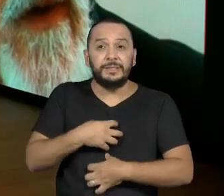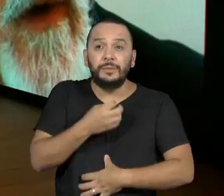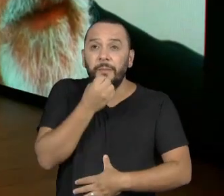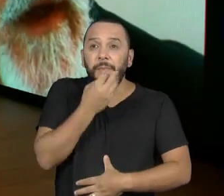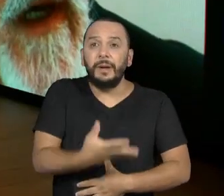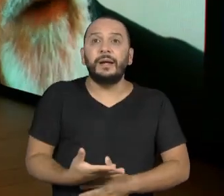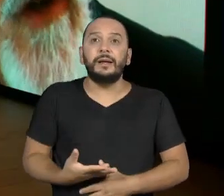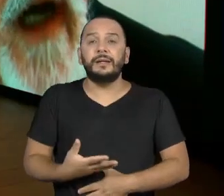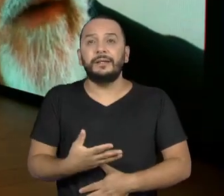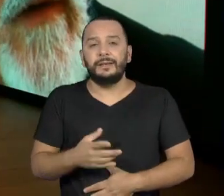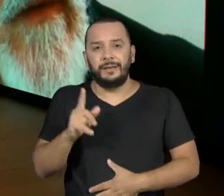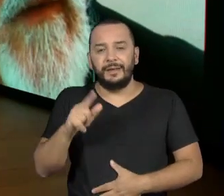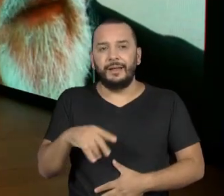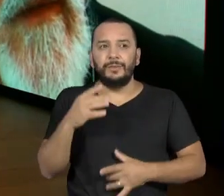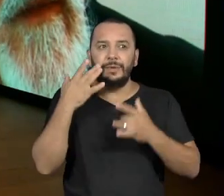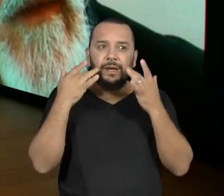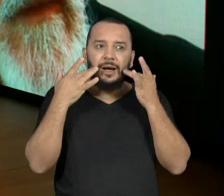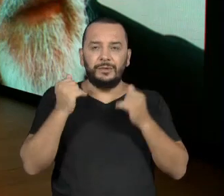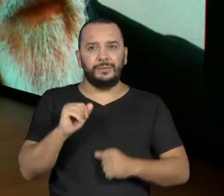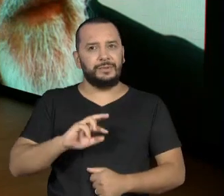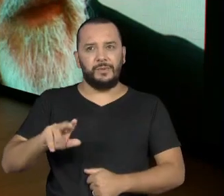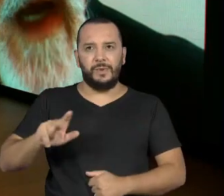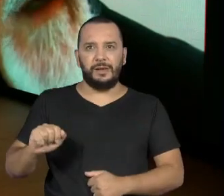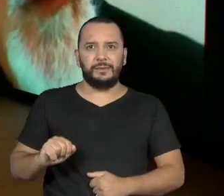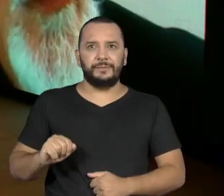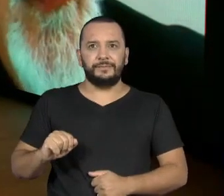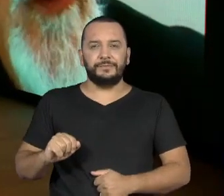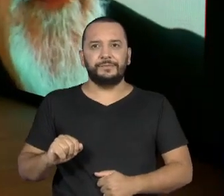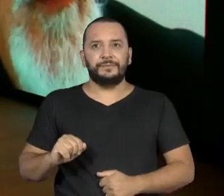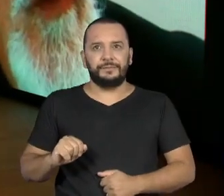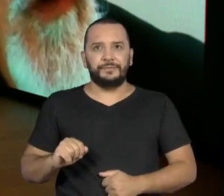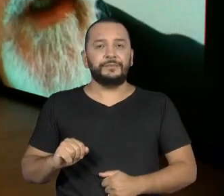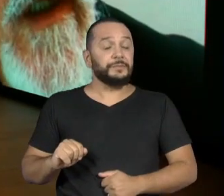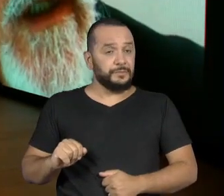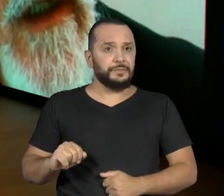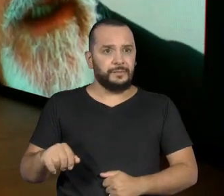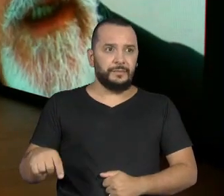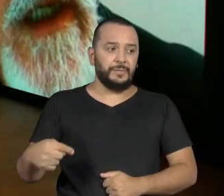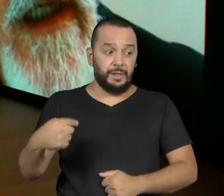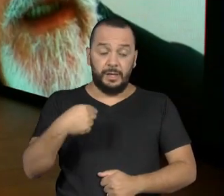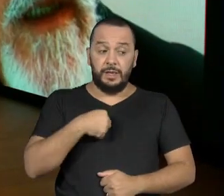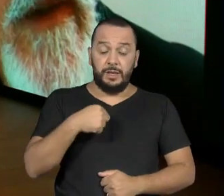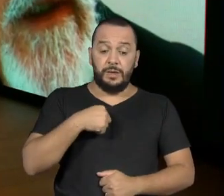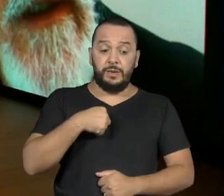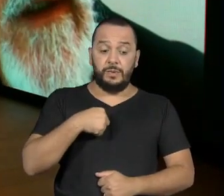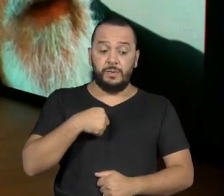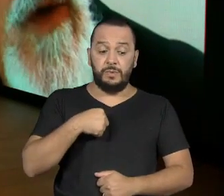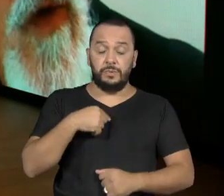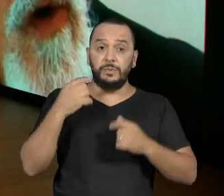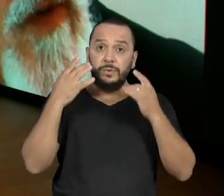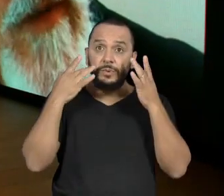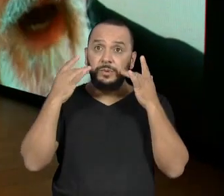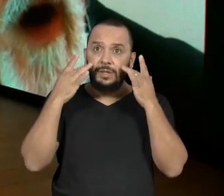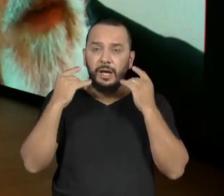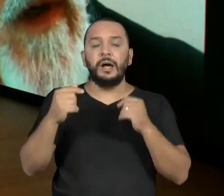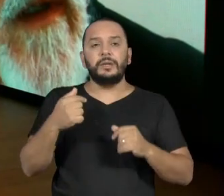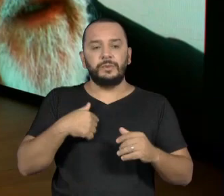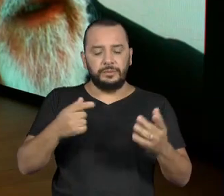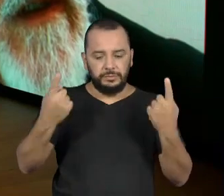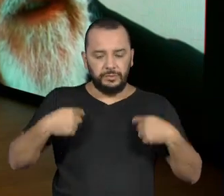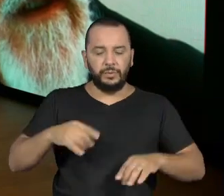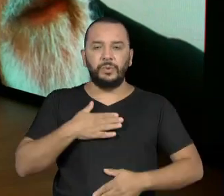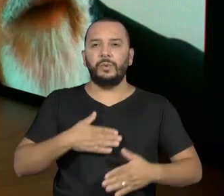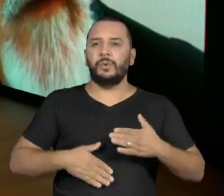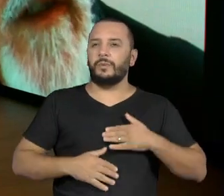teatro. Ali eu sou o senhor absoluto do meu corpo, da minha alma,